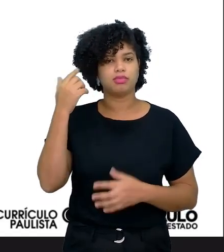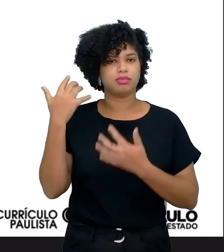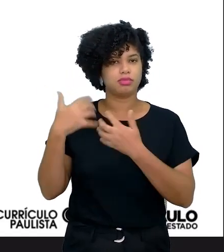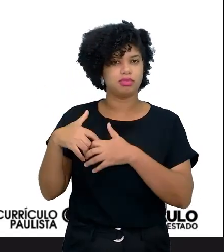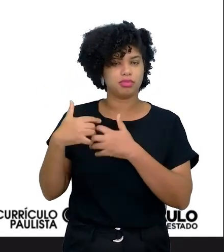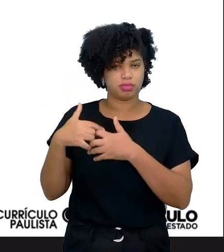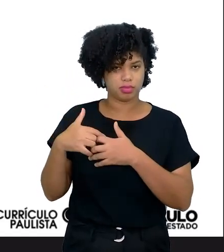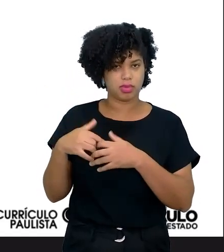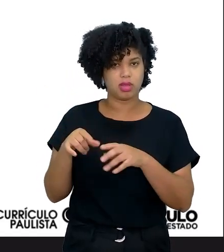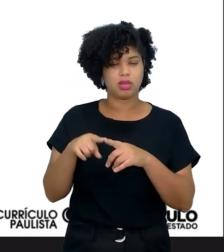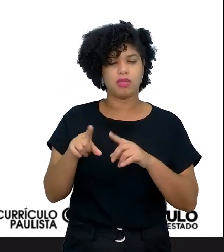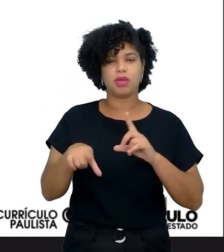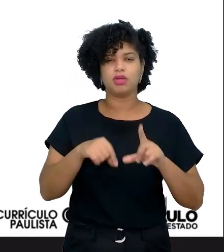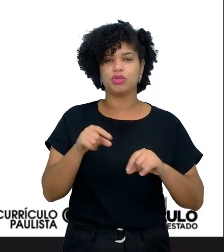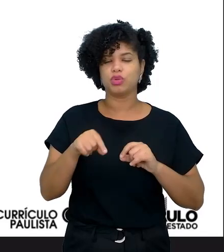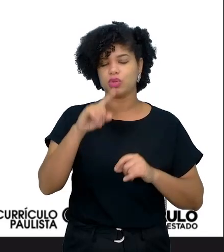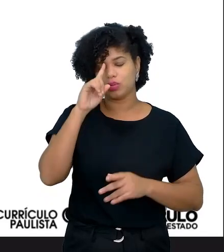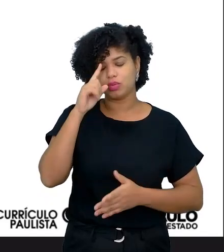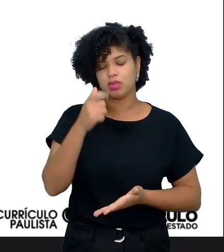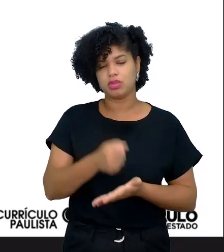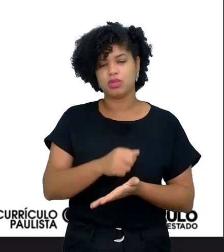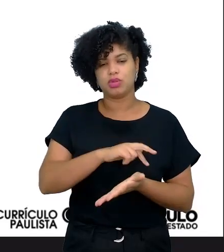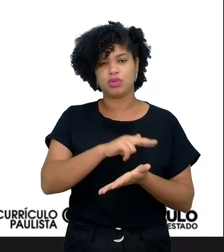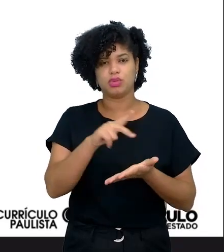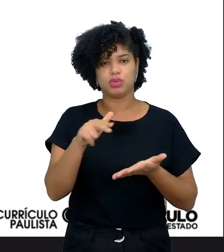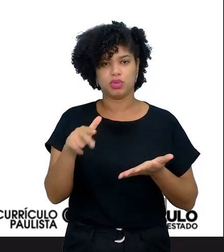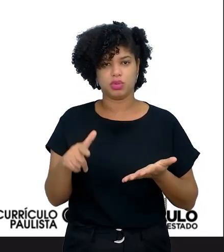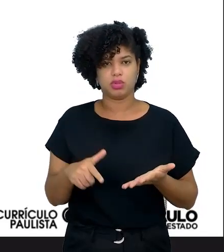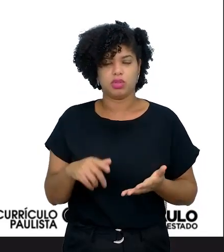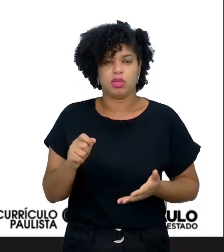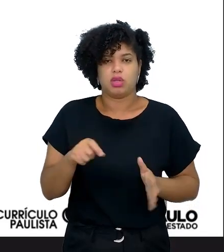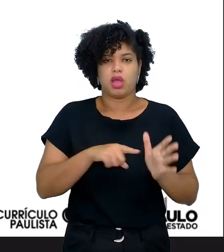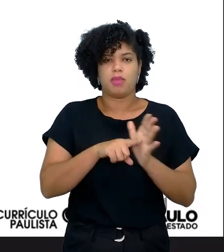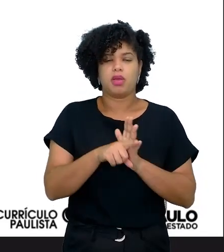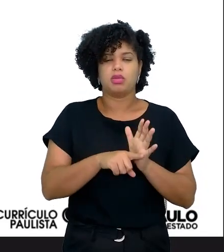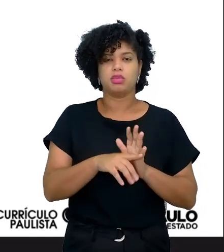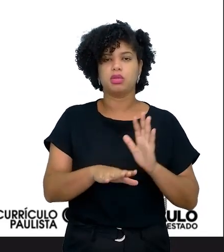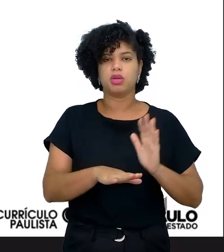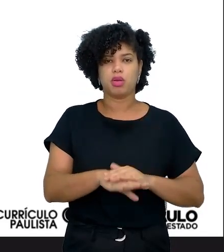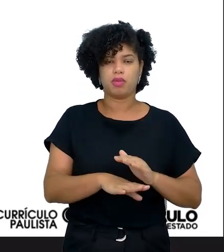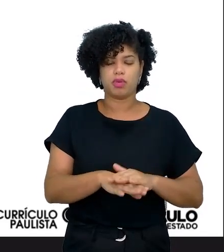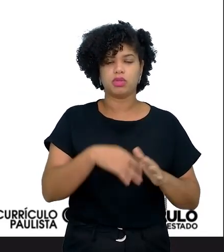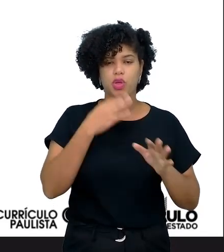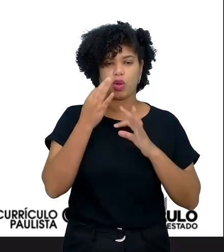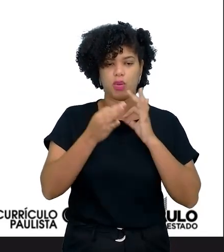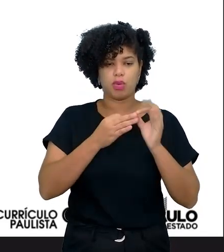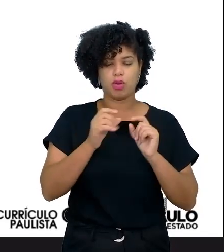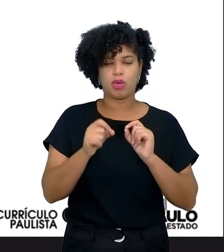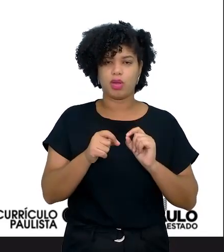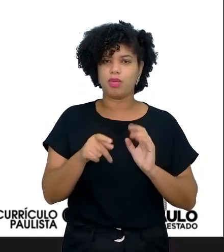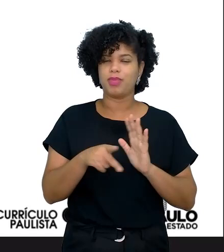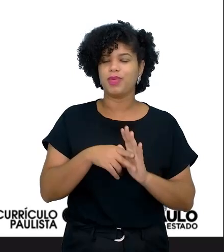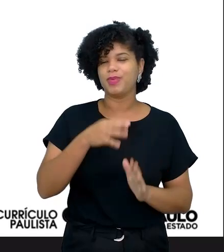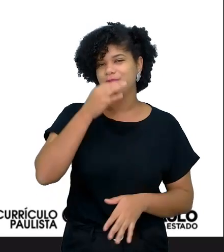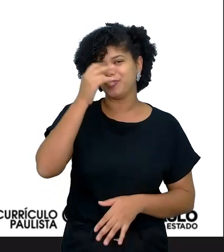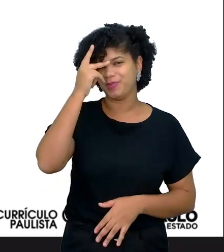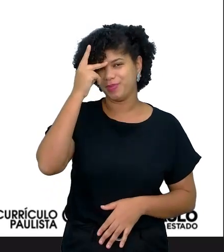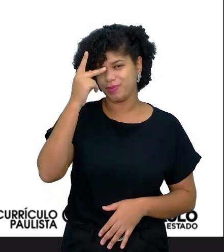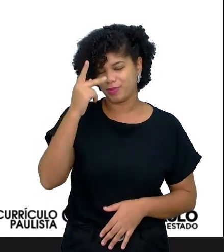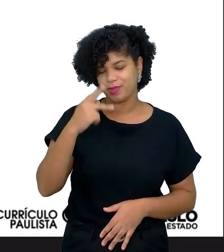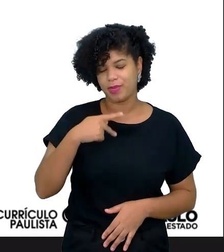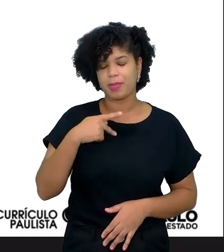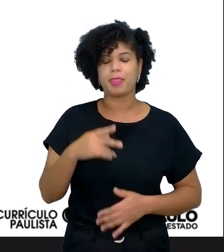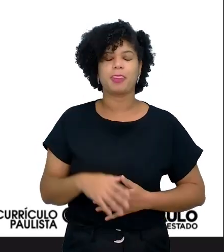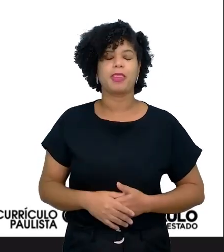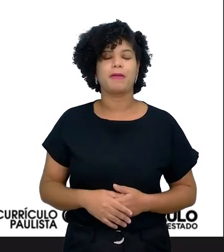e nas escolhas da tomada ali de decisão de onde eles vão fazer a pesquisa, o que eles vão argumentar ali o seu ponto de vista. Definir